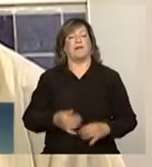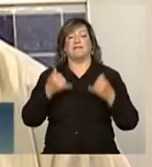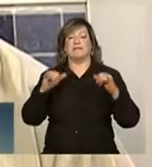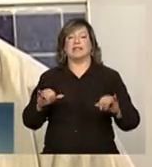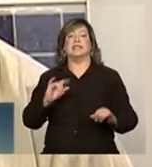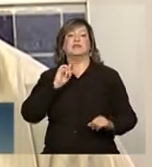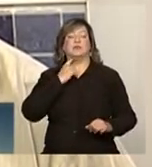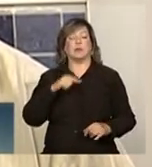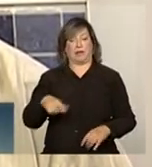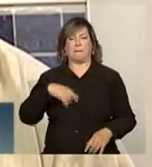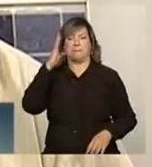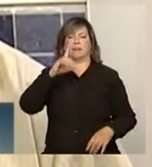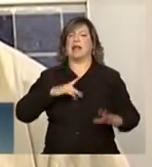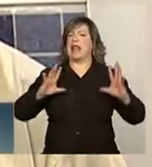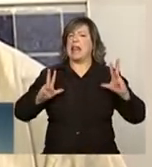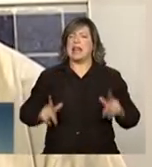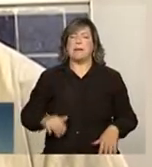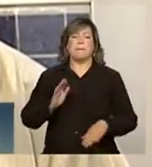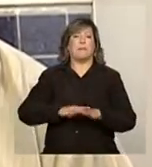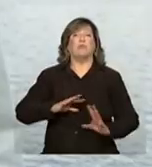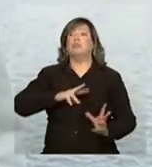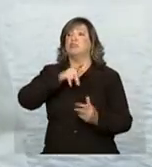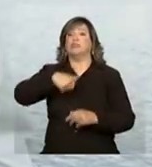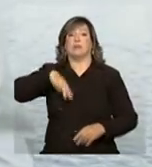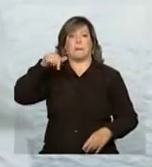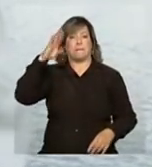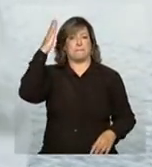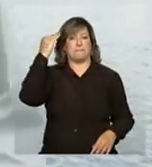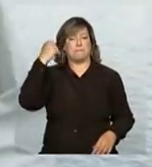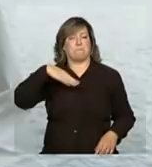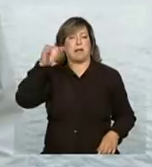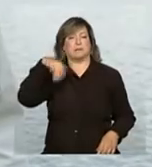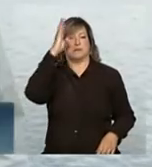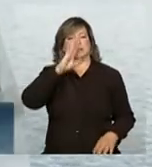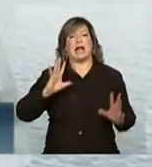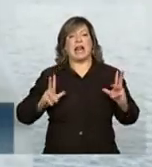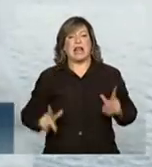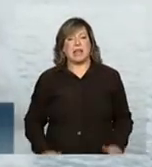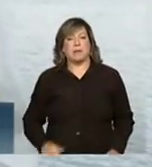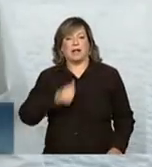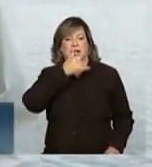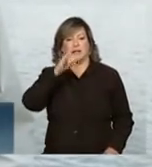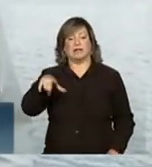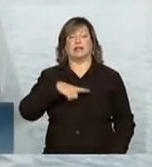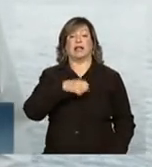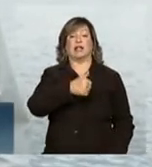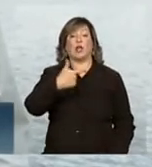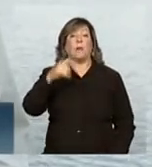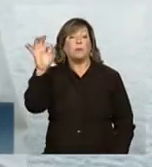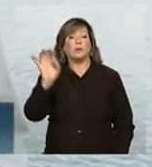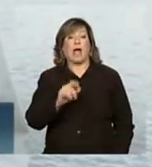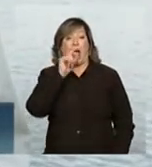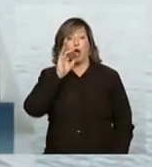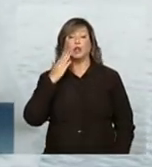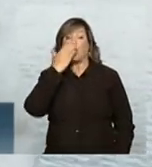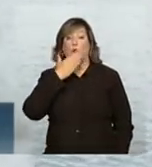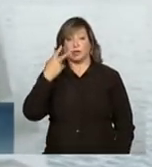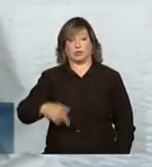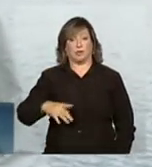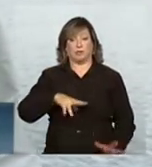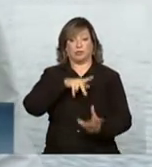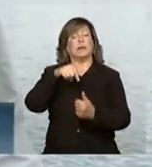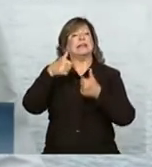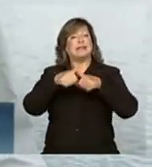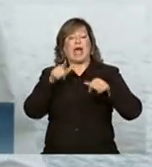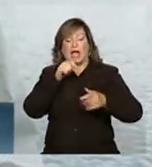energética muito limpa. É a matriz mais limpa do mundo todo. O Brasil tem muitos recursos hídricos. 12% da água doce do planeta está